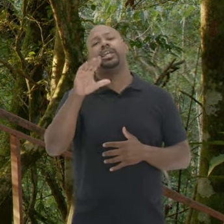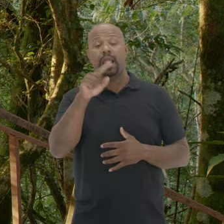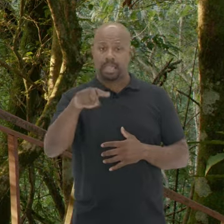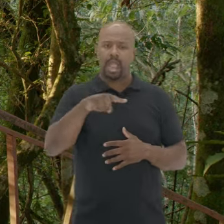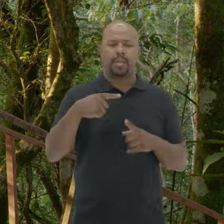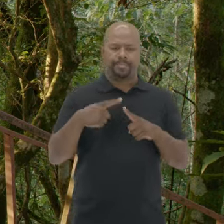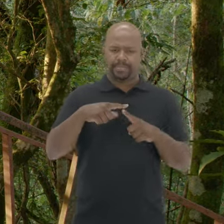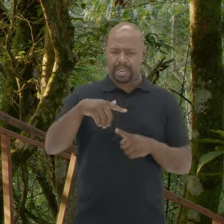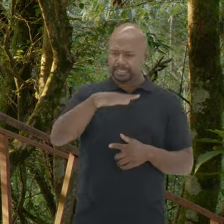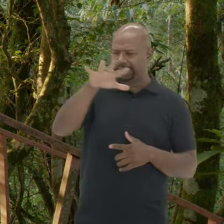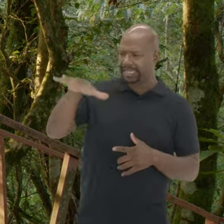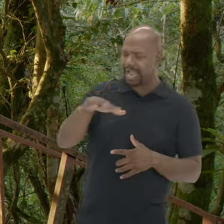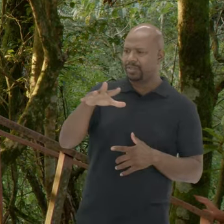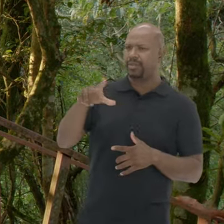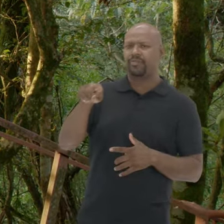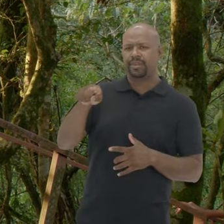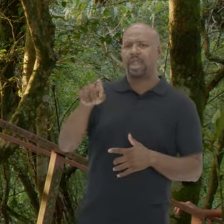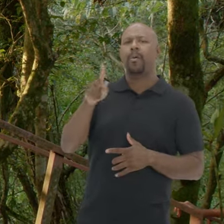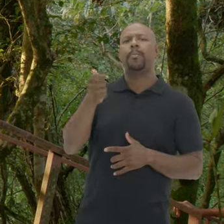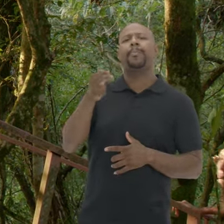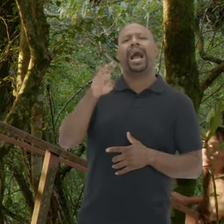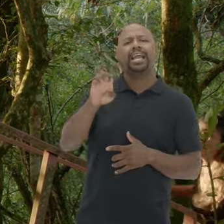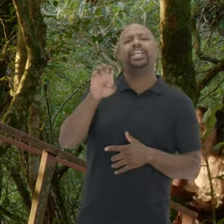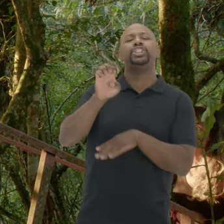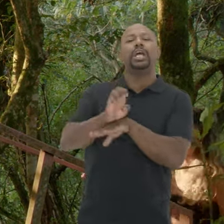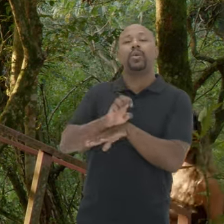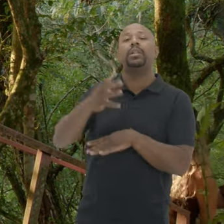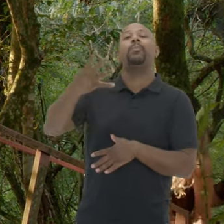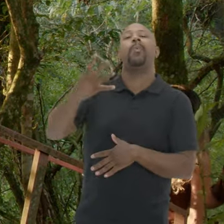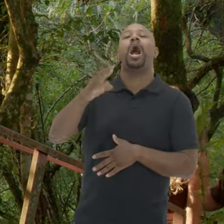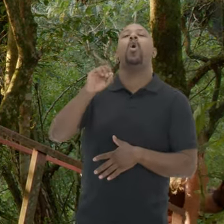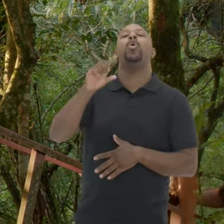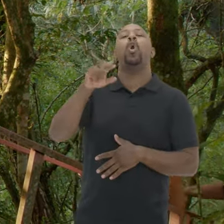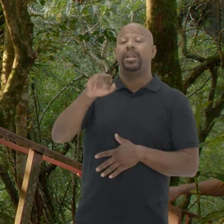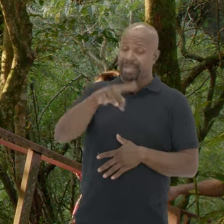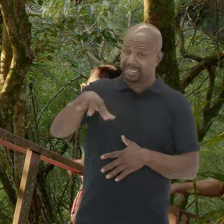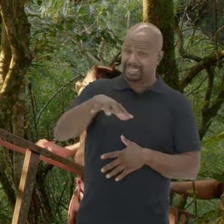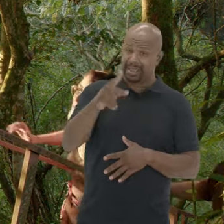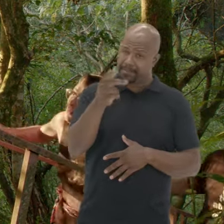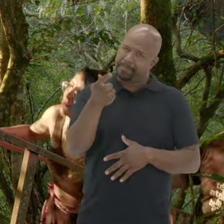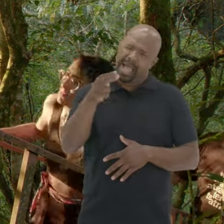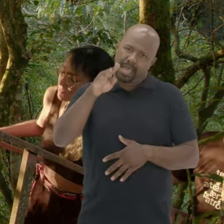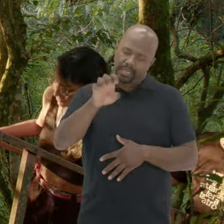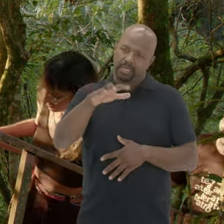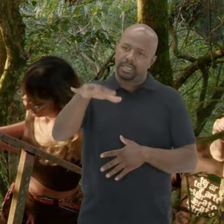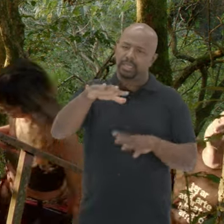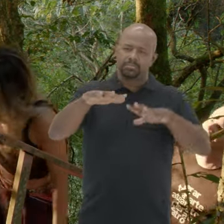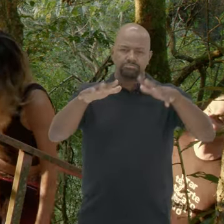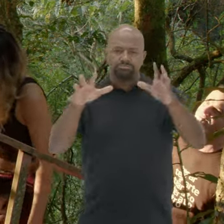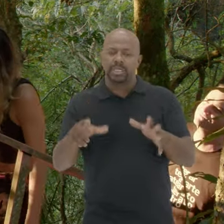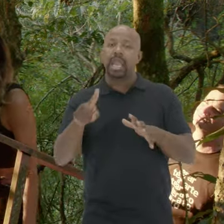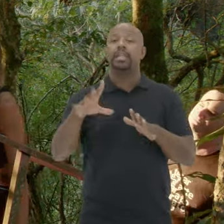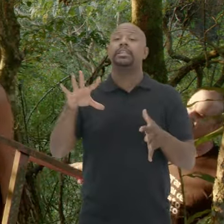Aqui assim Para esse lado Fica o parque estadual Da quarta colônia Esse parque Na verdade Ele é um parque